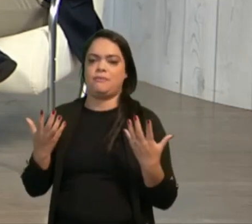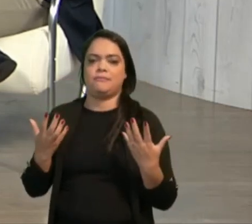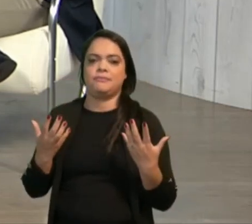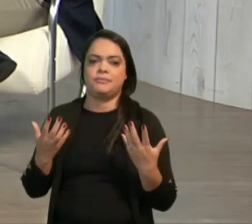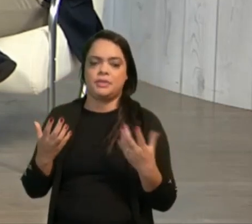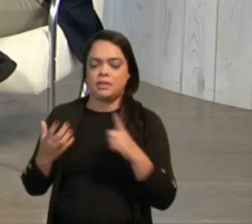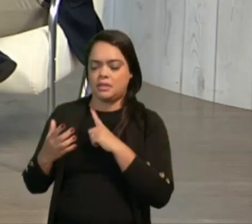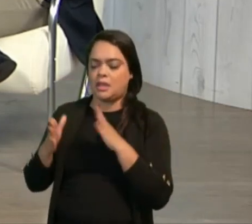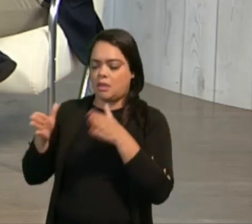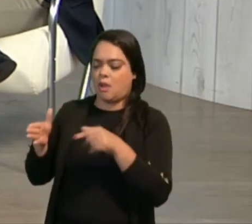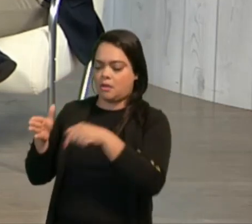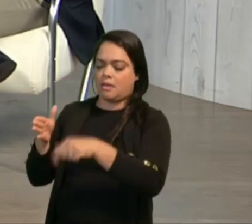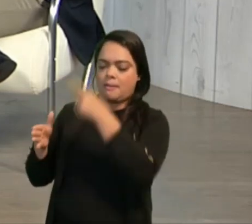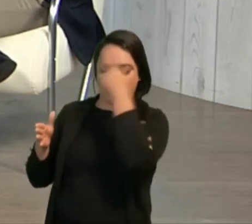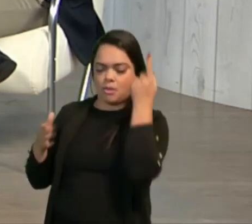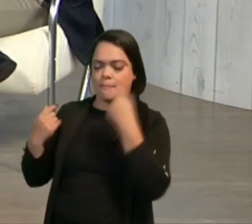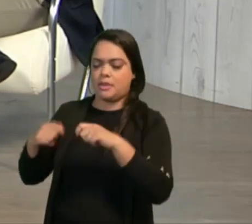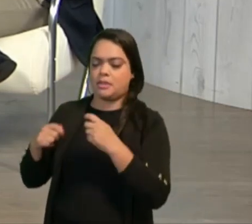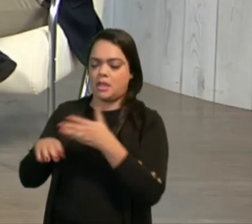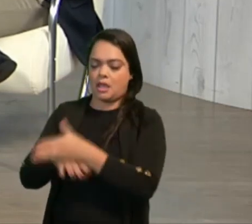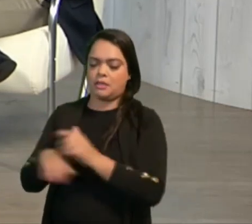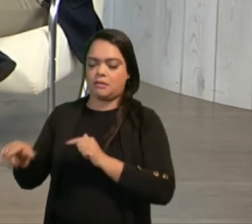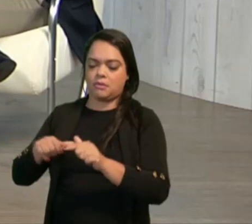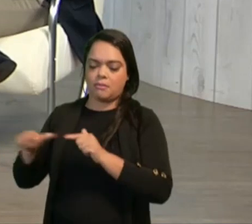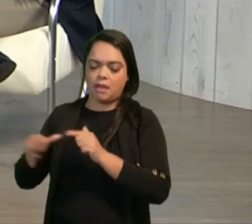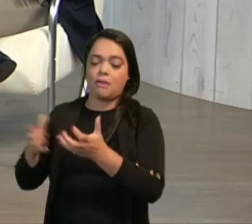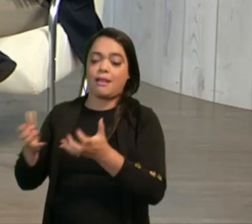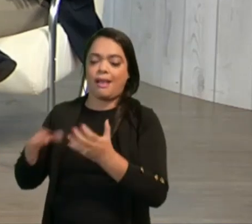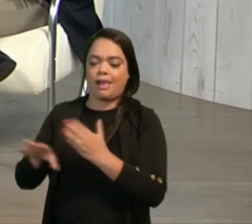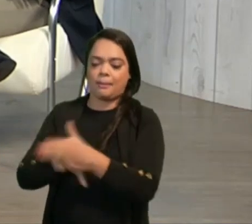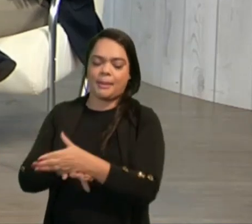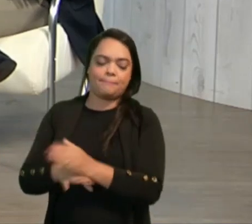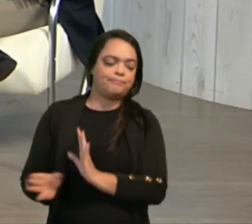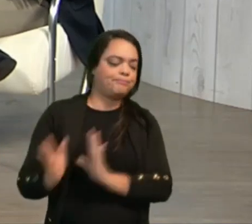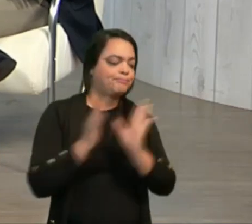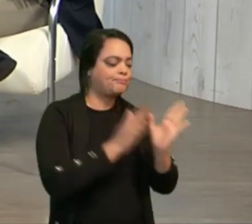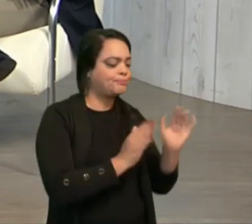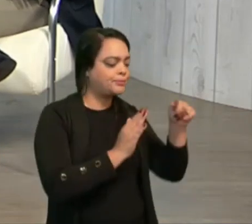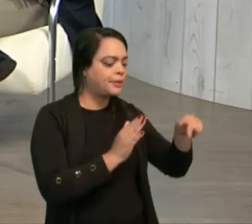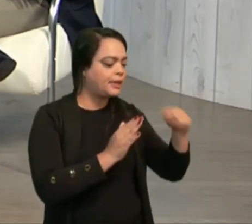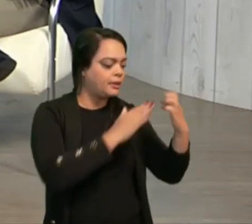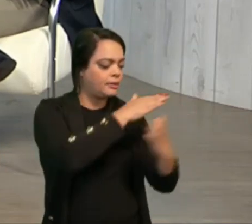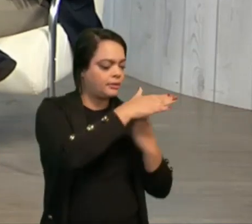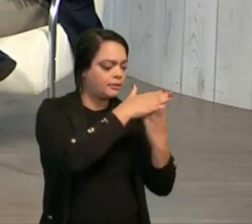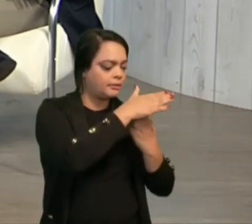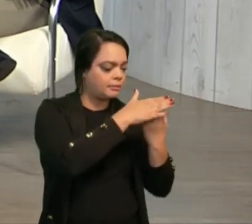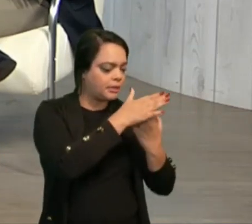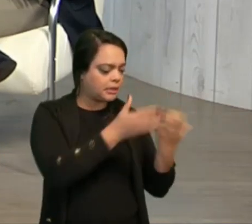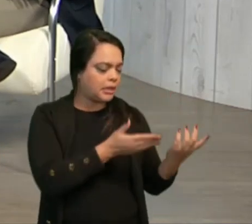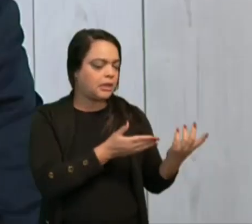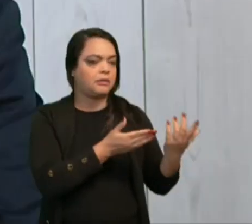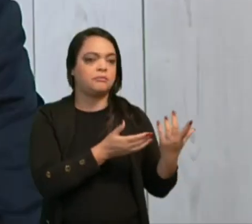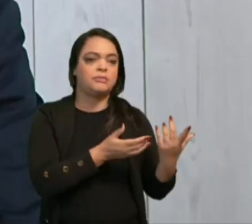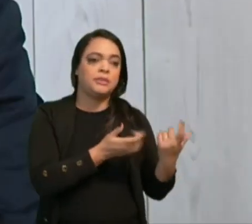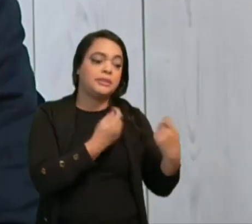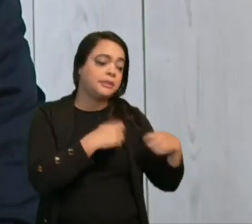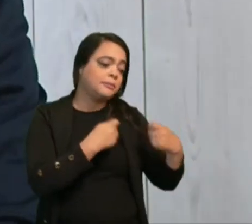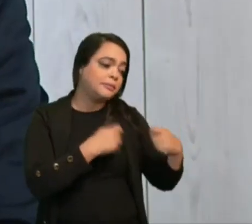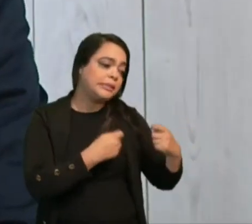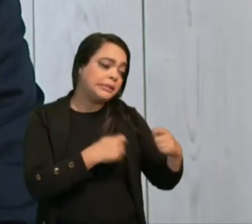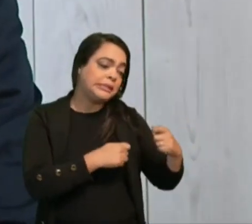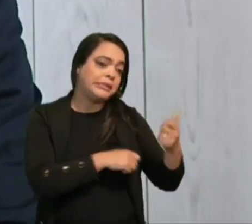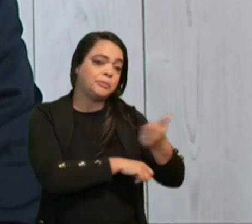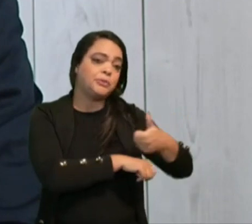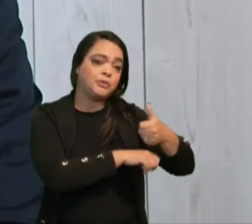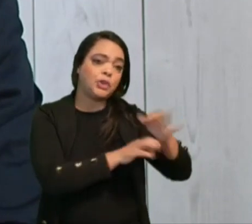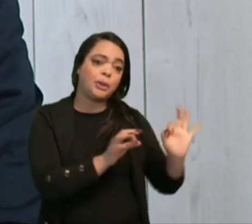um lado, aquele que precisa ingressar no mercado de trabalho, quer ingressar. E, do outro, o empresário, o empregador que demanda essa mão de obra